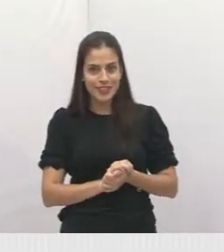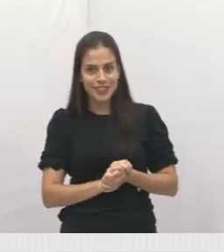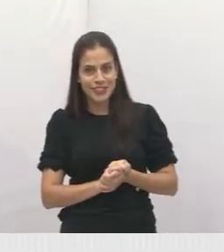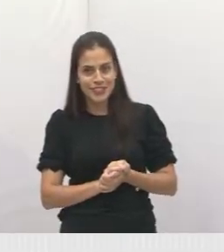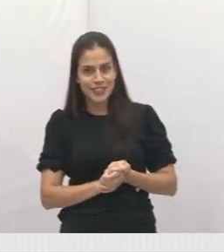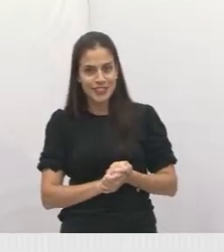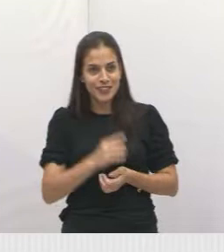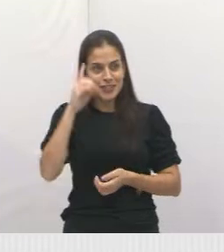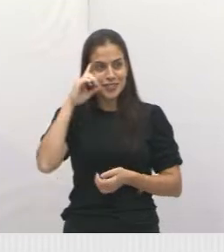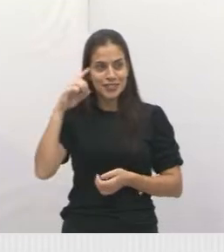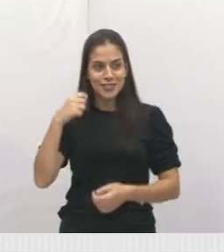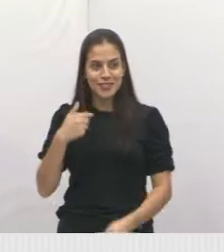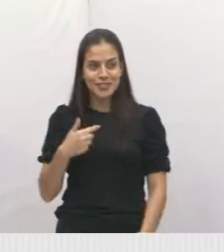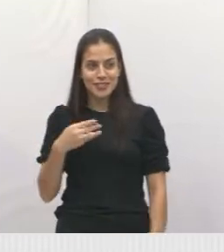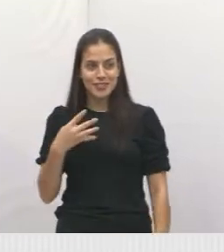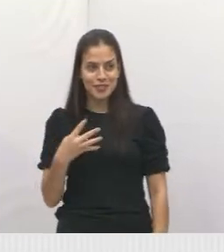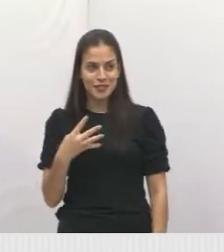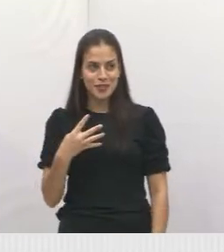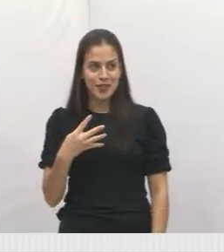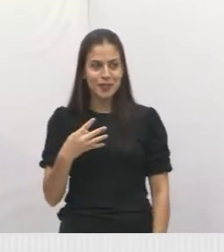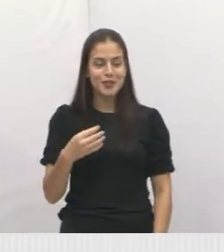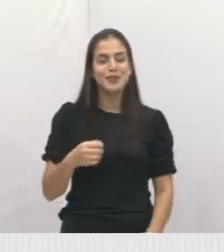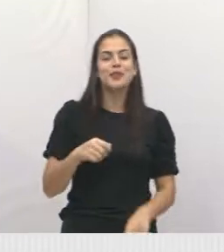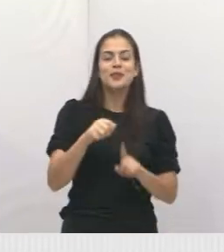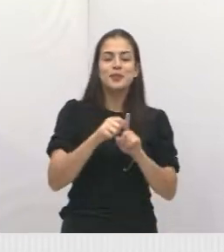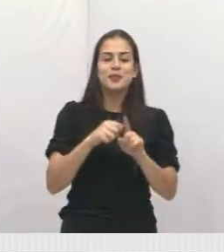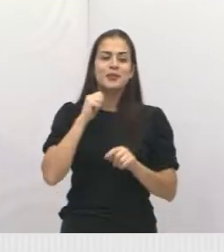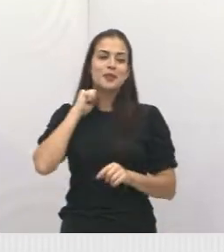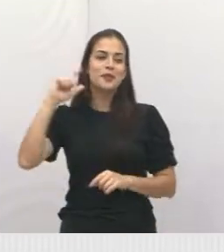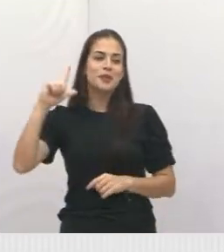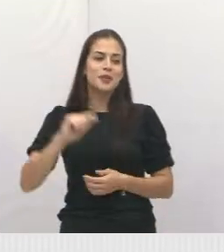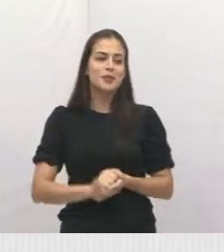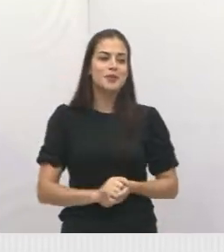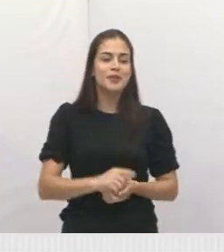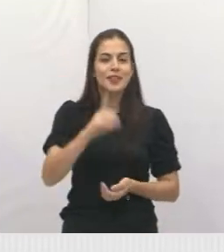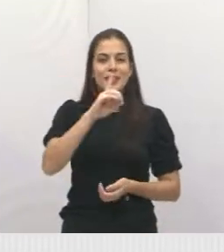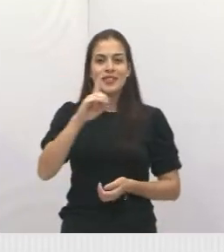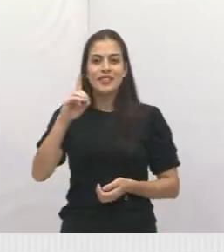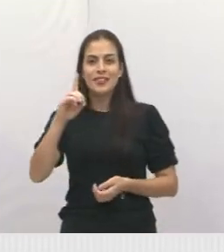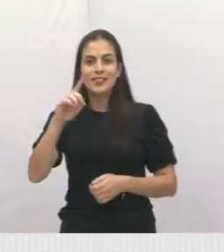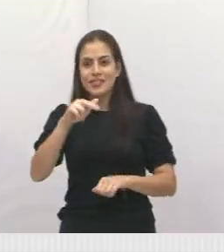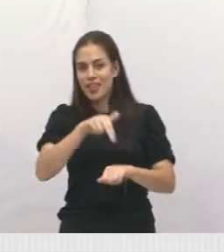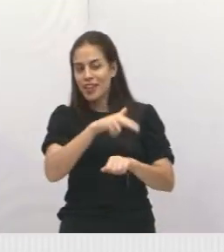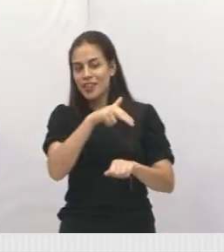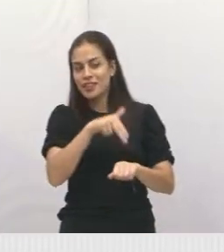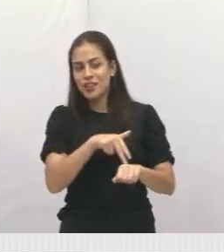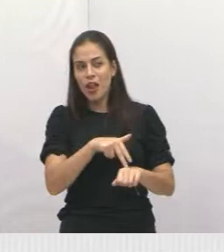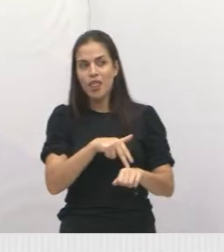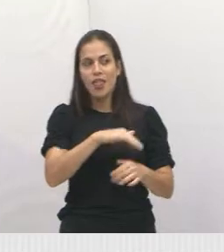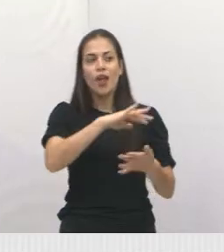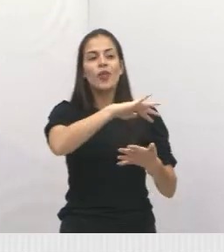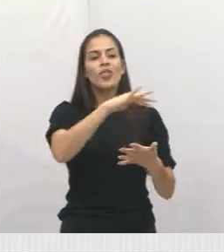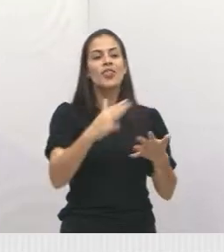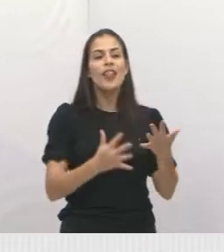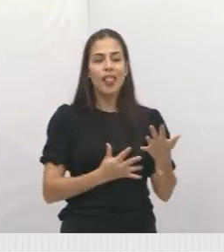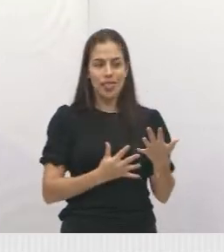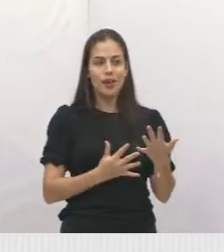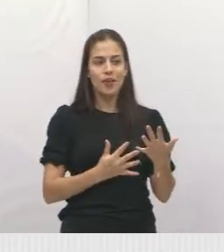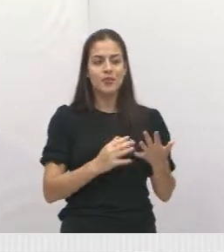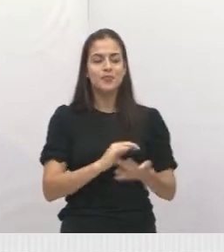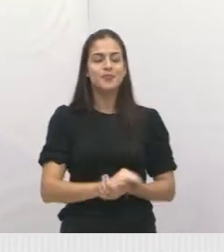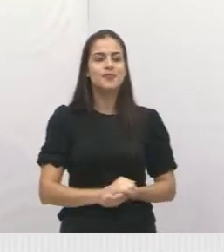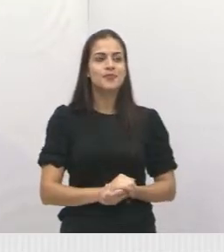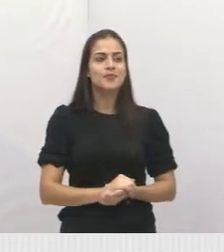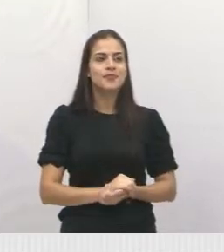Dia 24 de abril, dia nacional aí da língua brasileira de sinais.